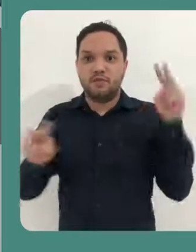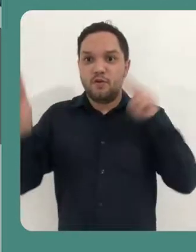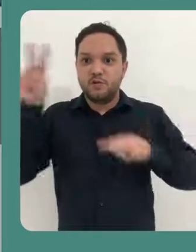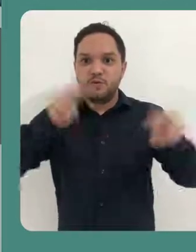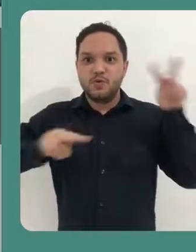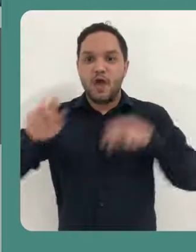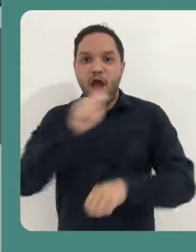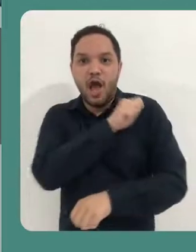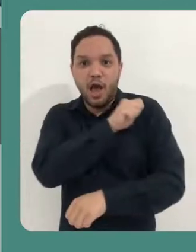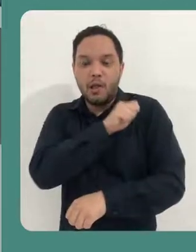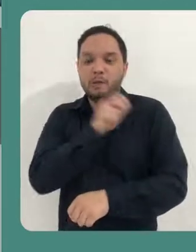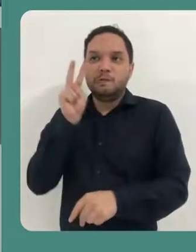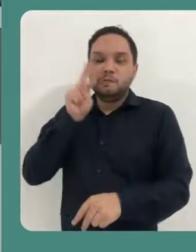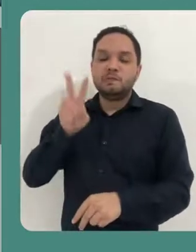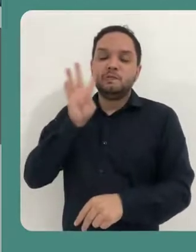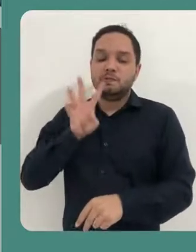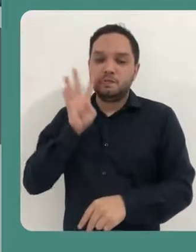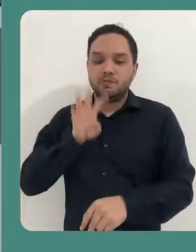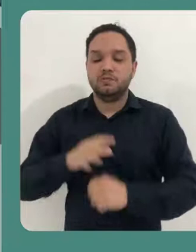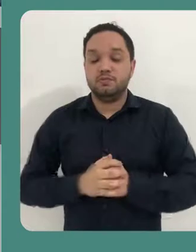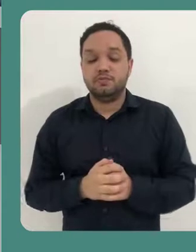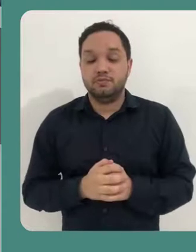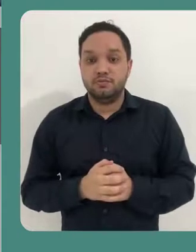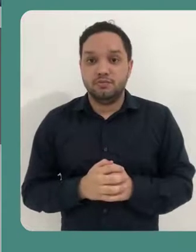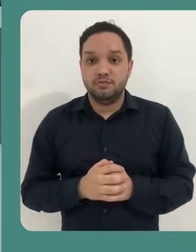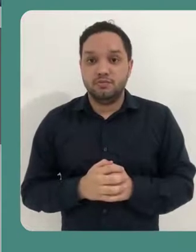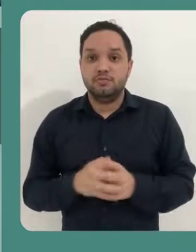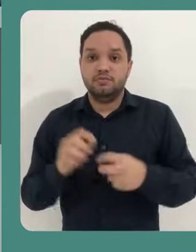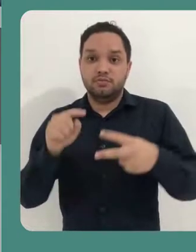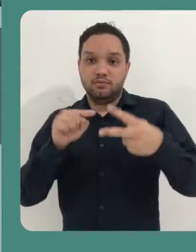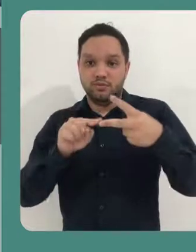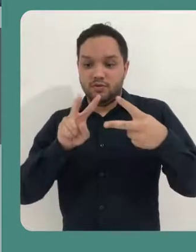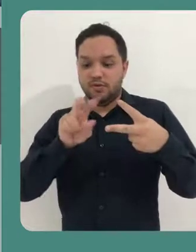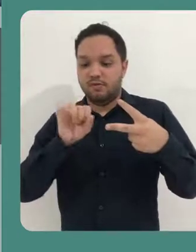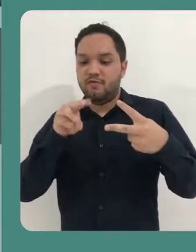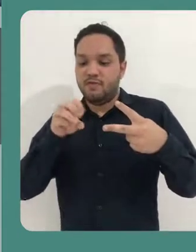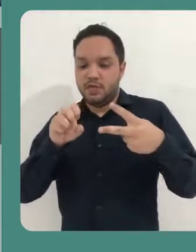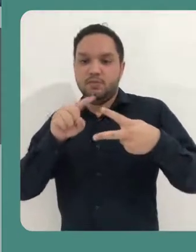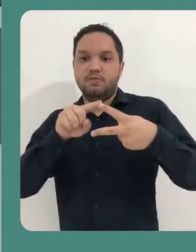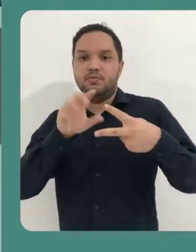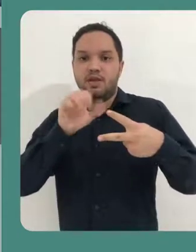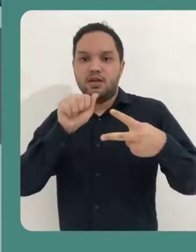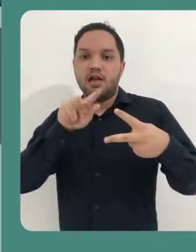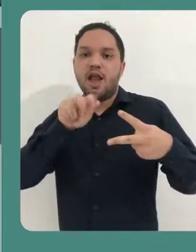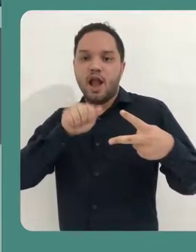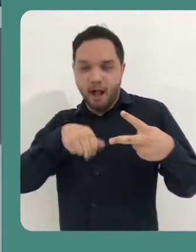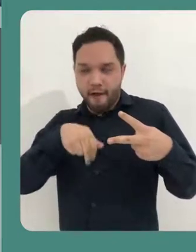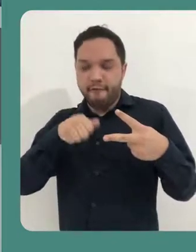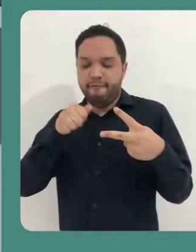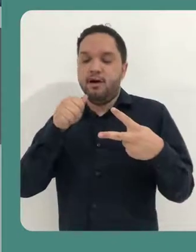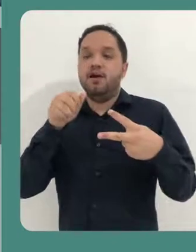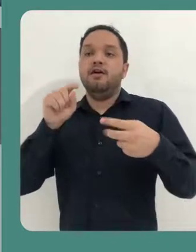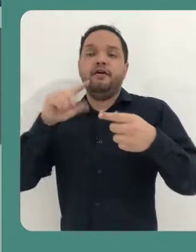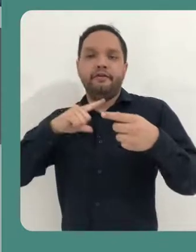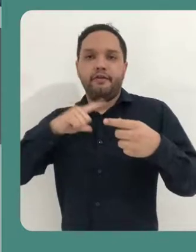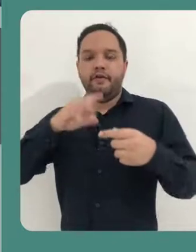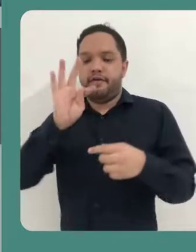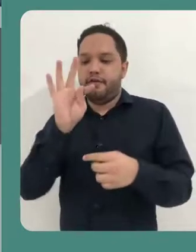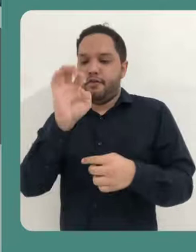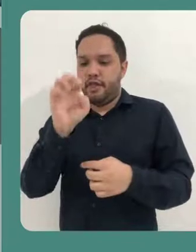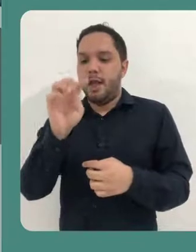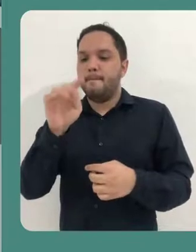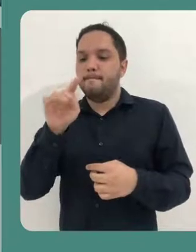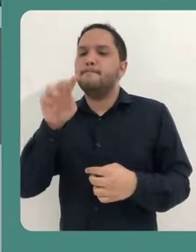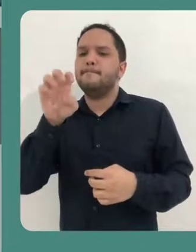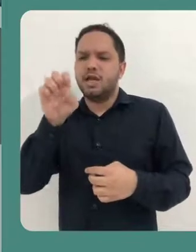criem arquivos visuais mais atrativos para os seus estudantes. O Visme, assim como o Canva, tem vários tipos